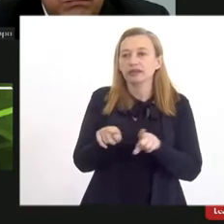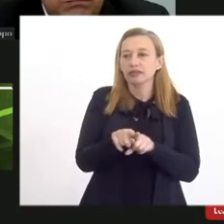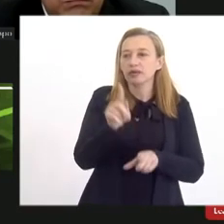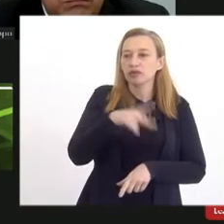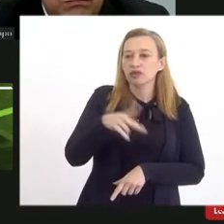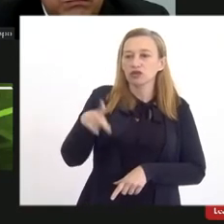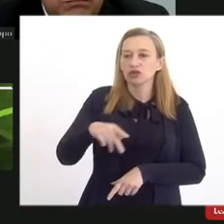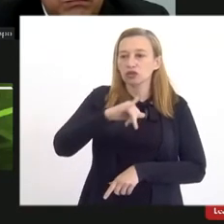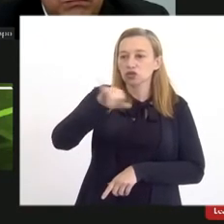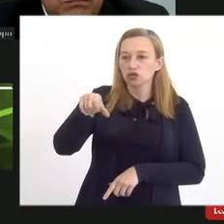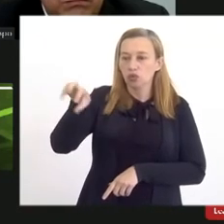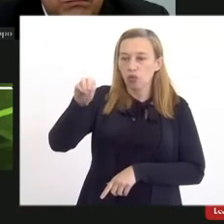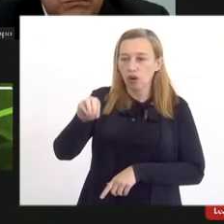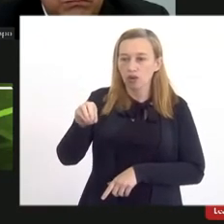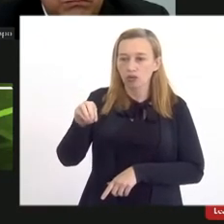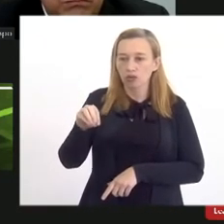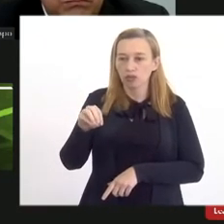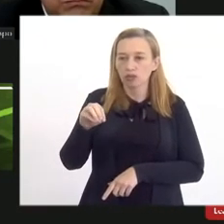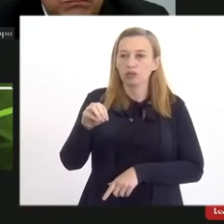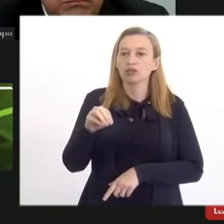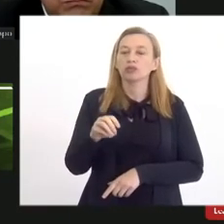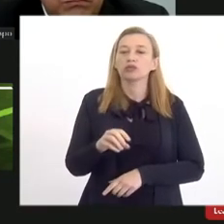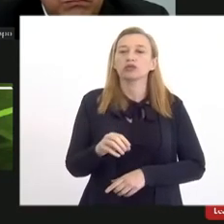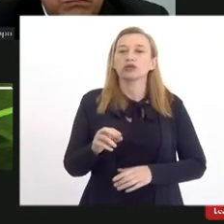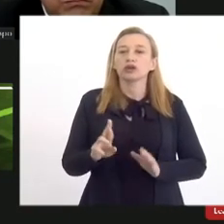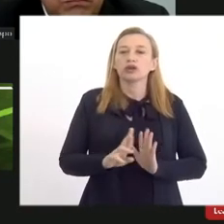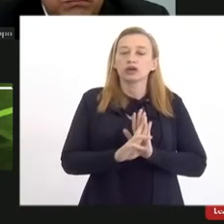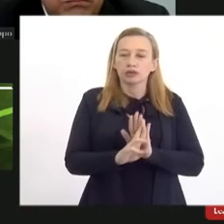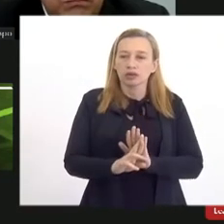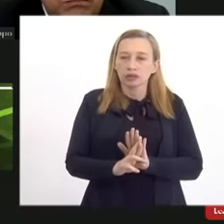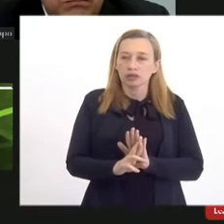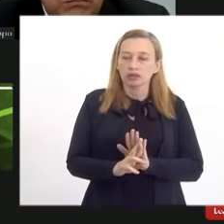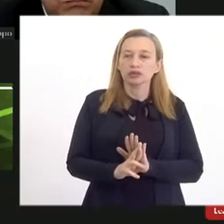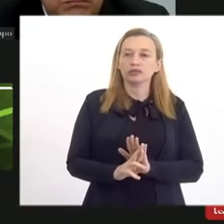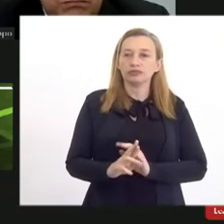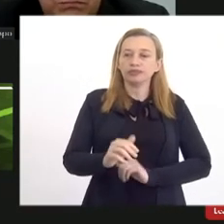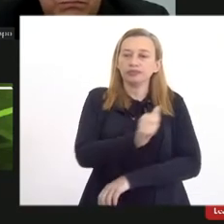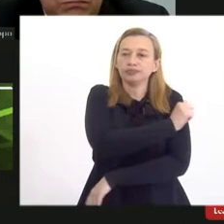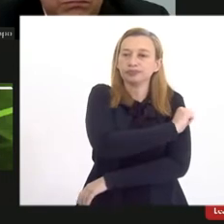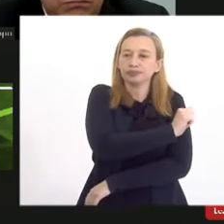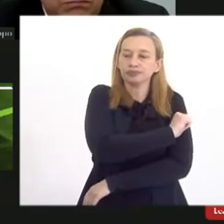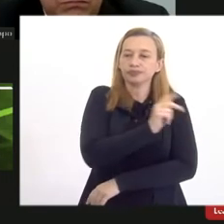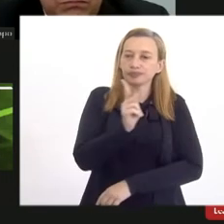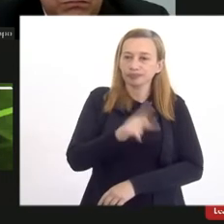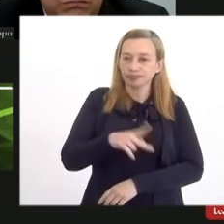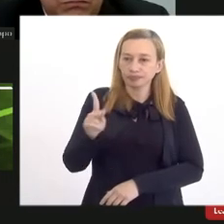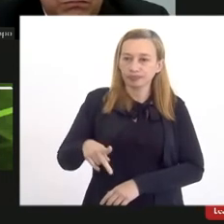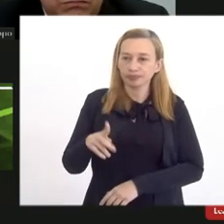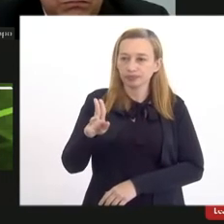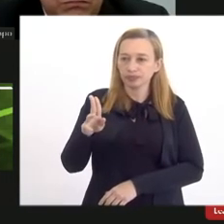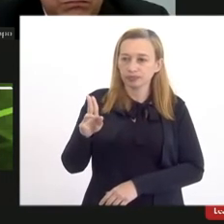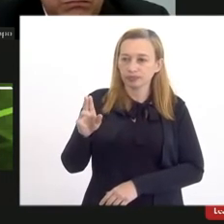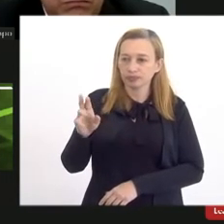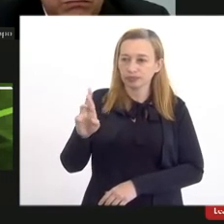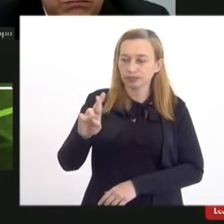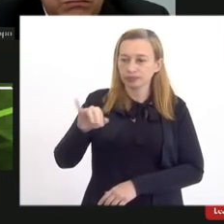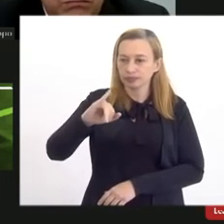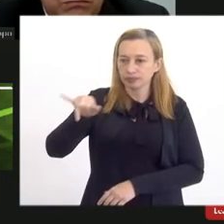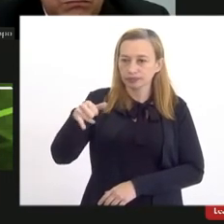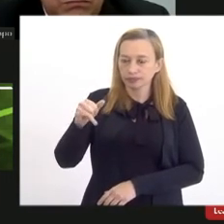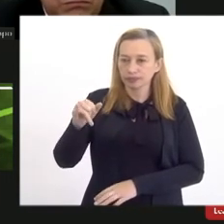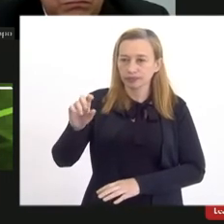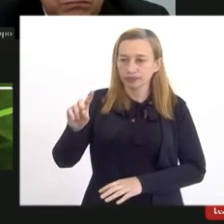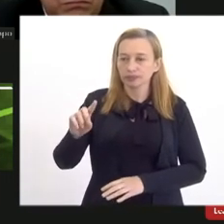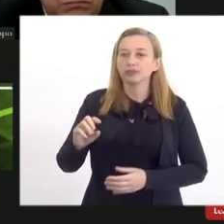meu colega de representação de associação docente e professor da UESO eu acho que em